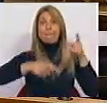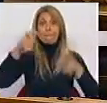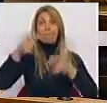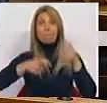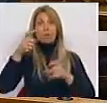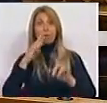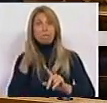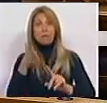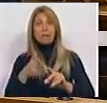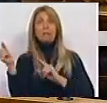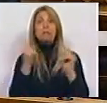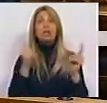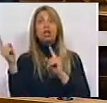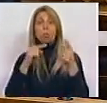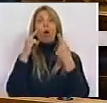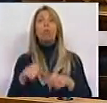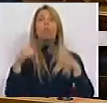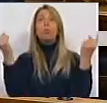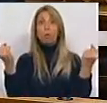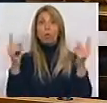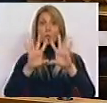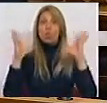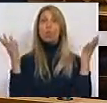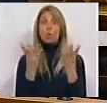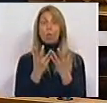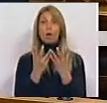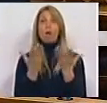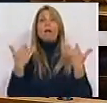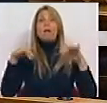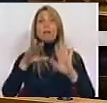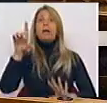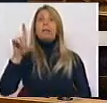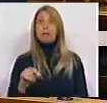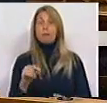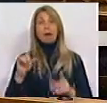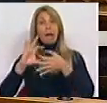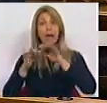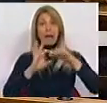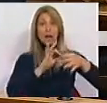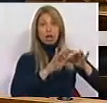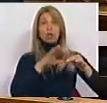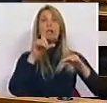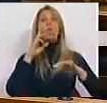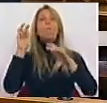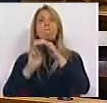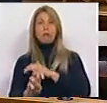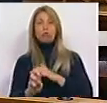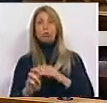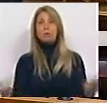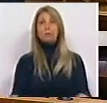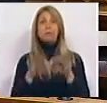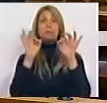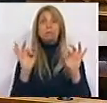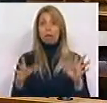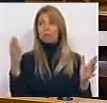transportes públicos em termos globais, mas também na Carris e no Metro. Nomeadamente,